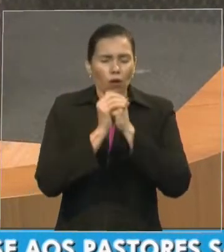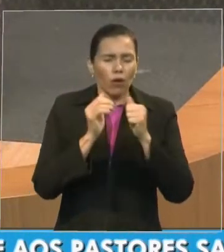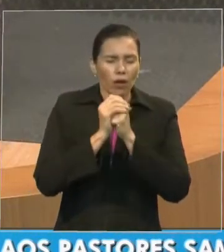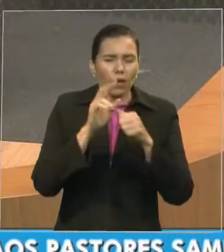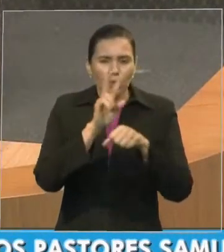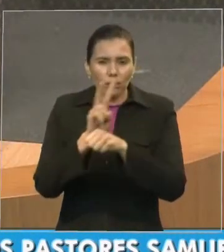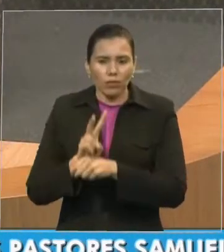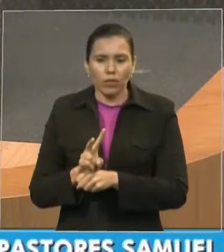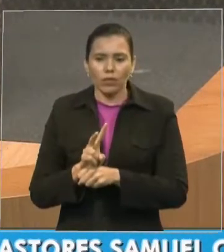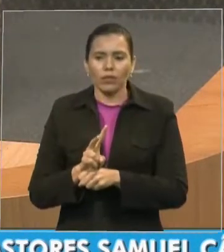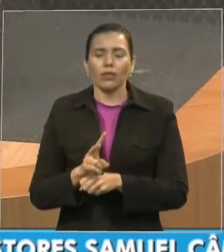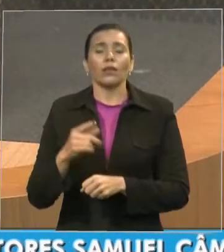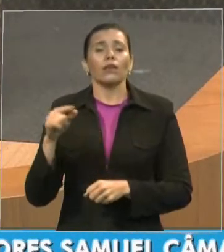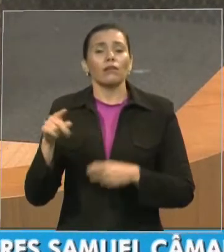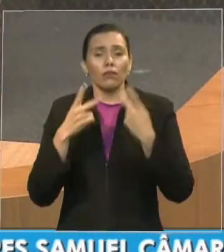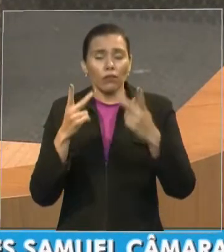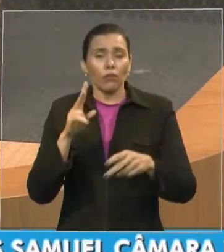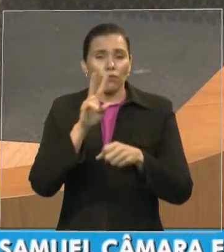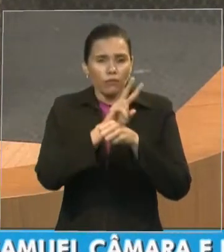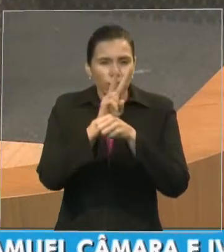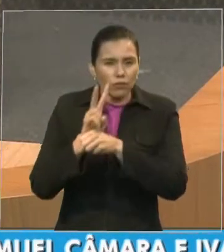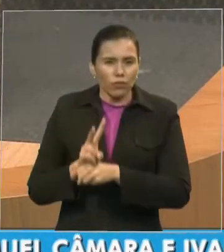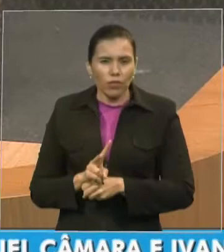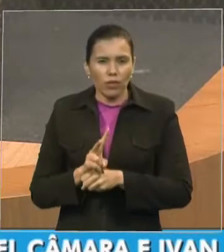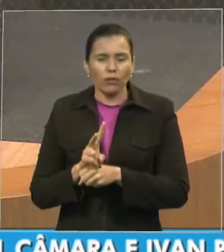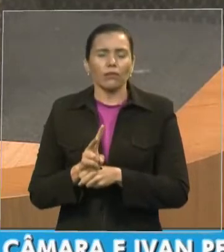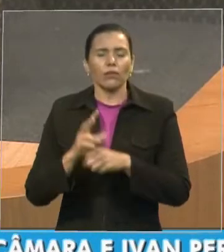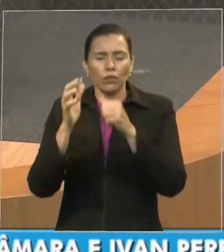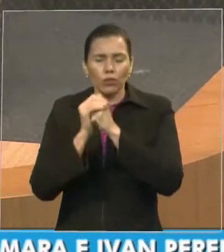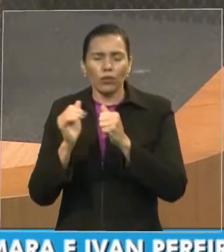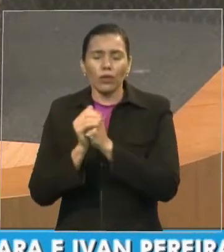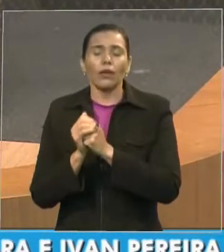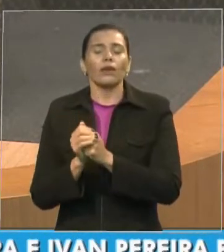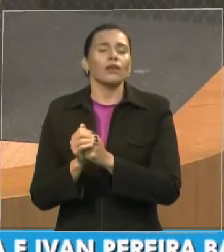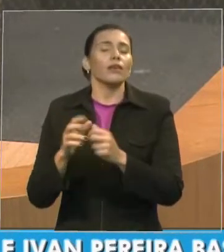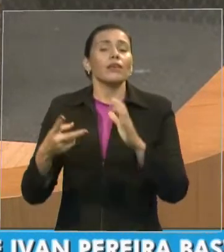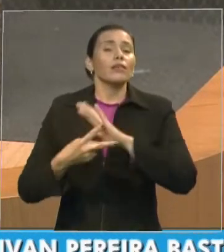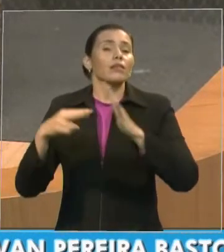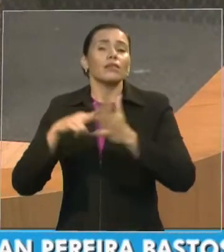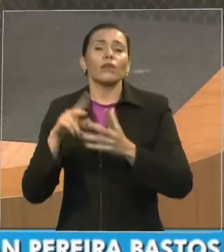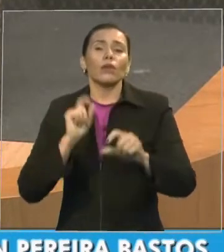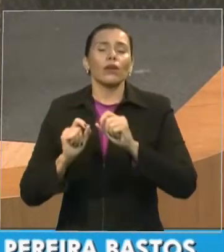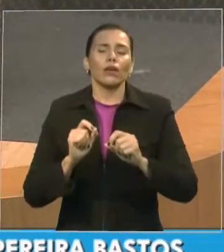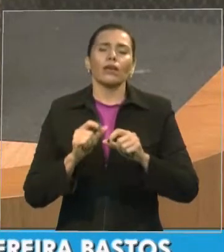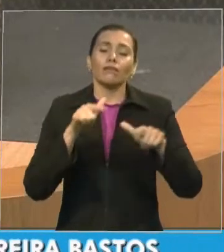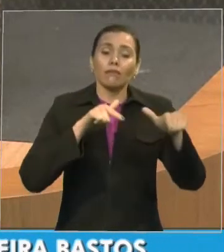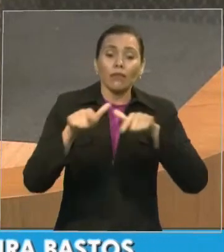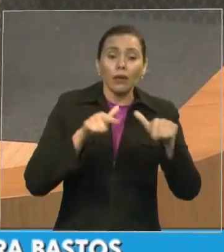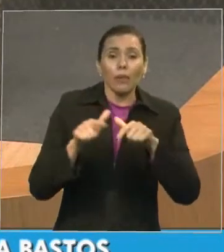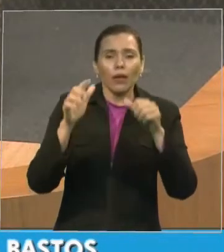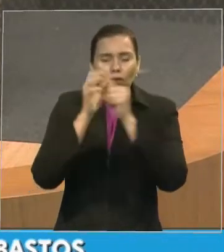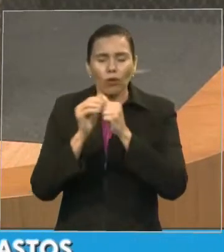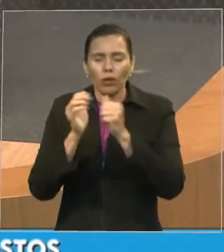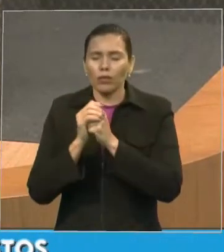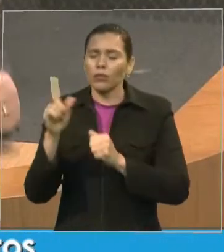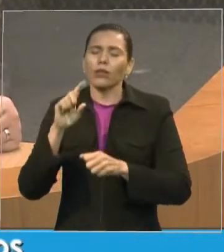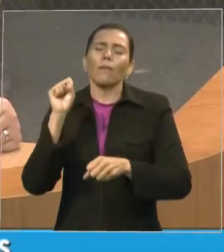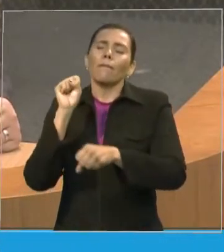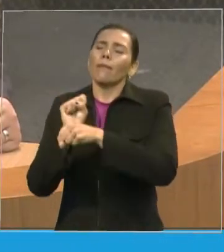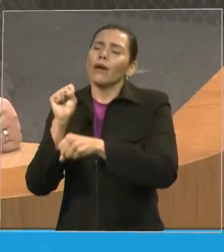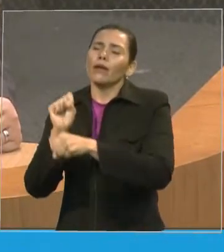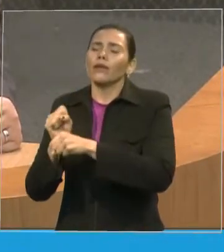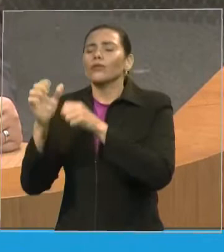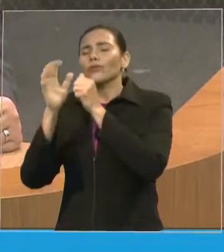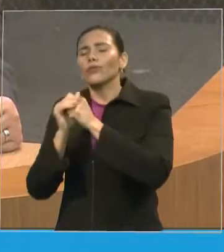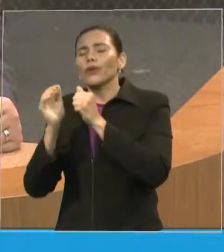vigiai e orai ele disse trabalhem orando e não fique ociosos orando sem trabalhar